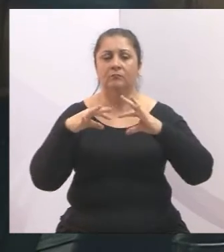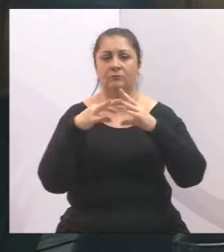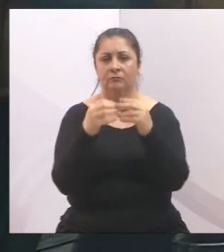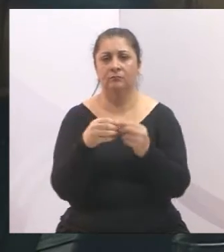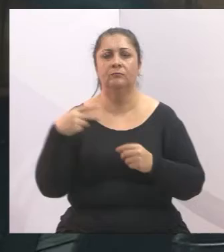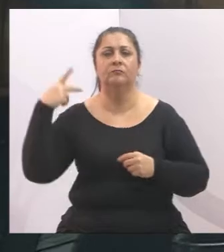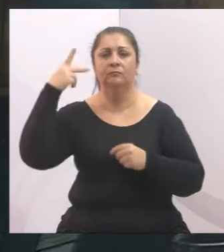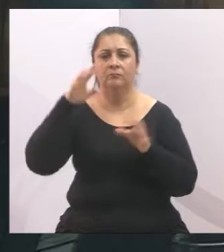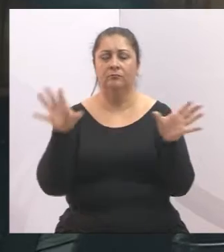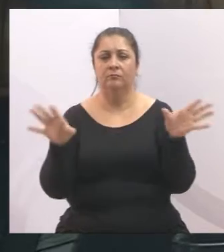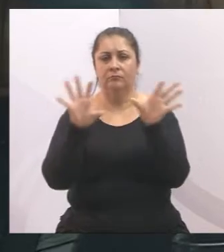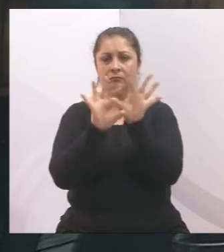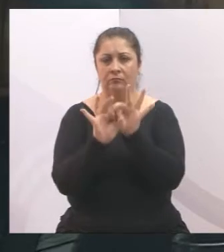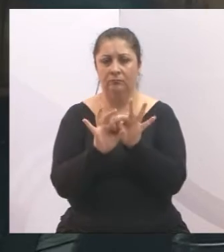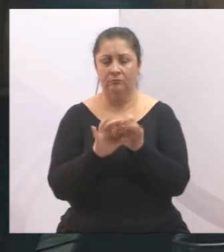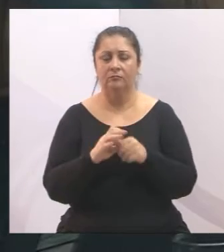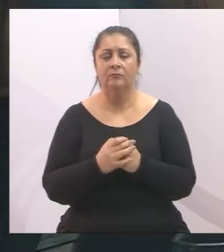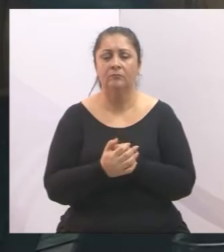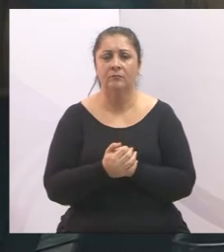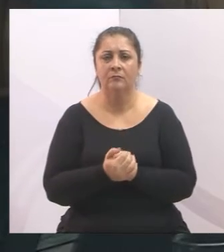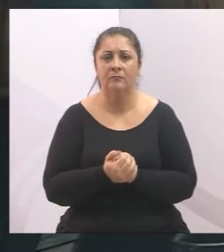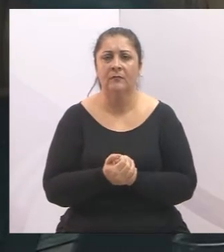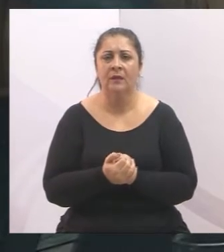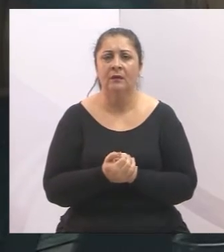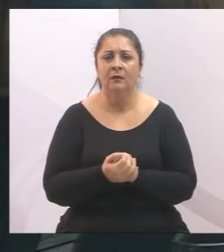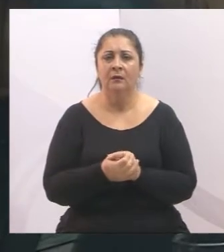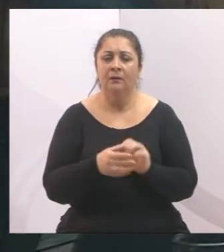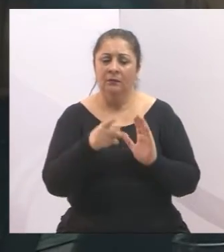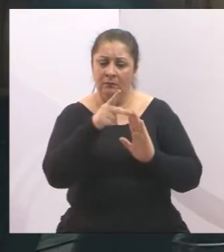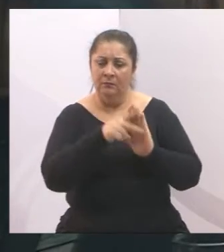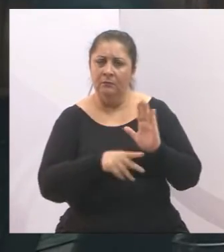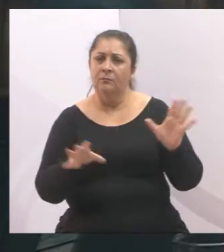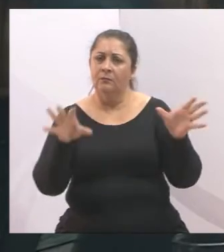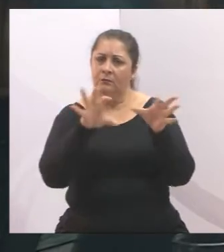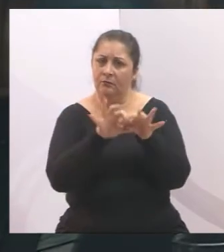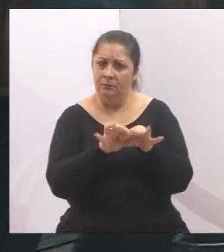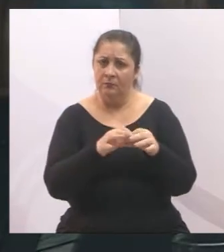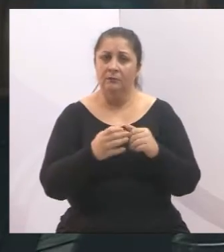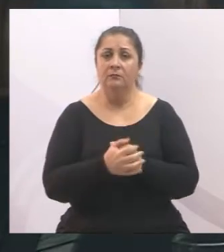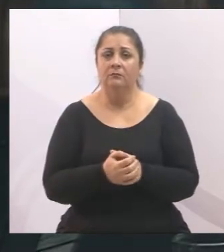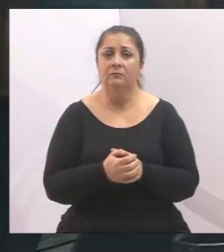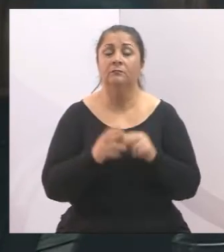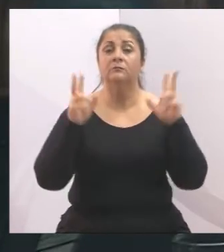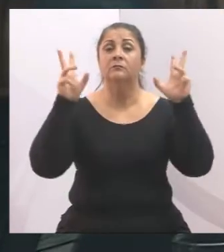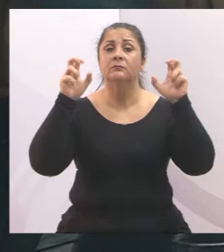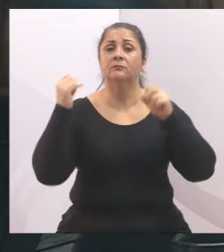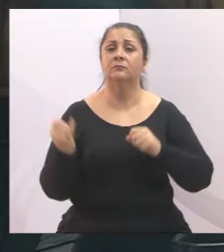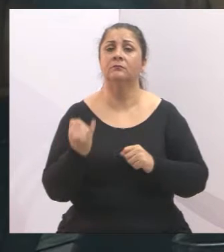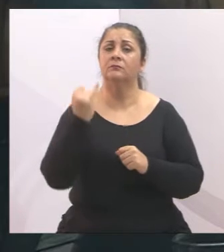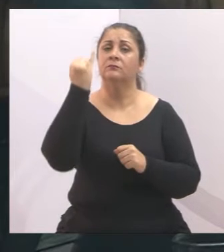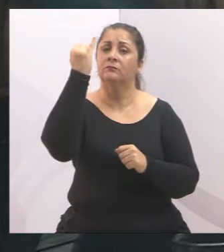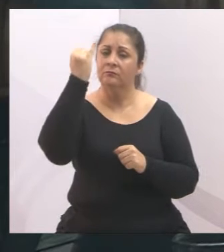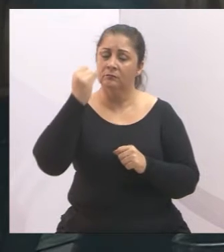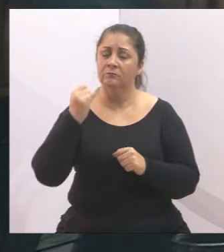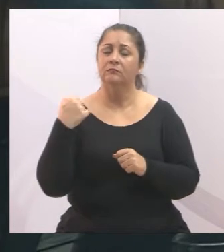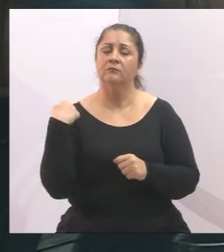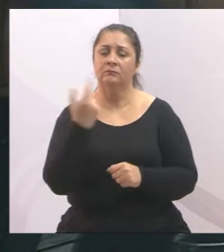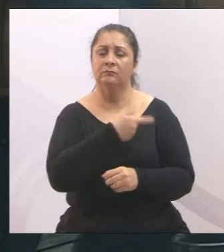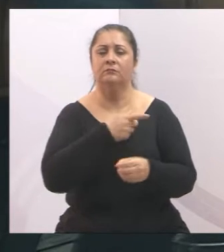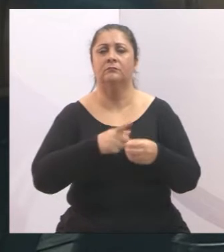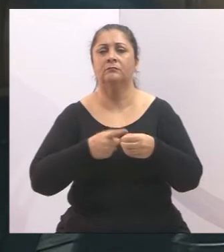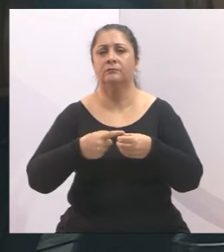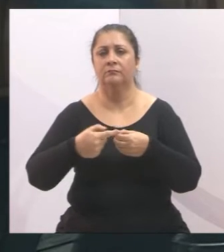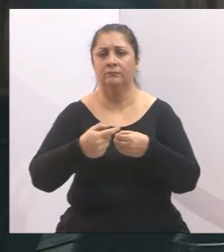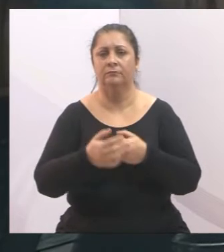se unam em torno de projetos e se unam em torno de questões importantes e centrais para o município,